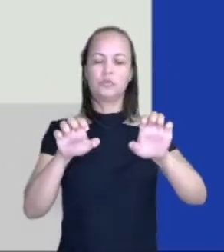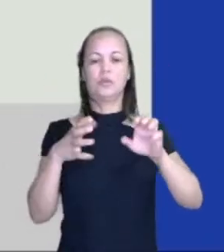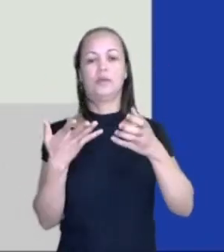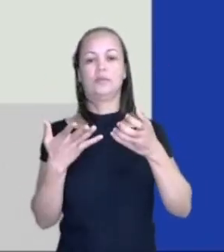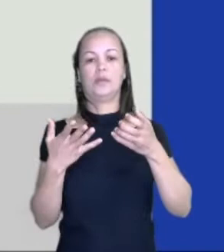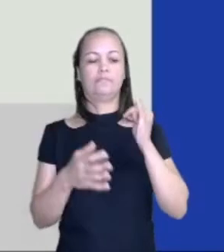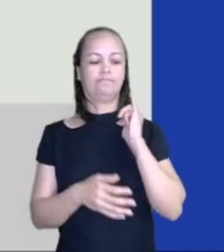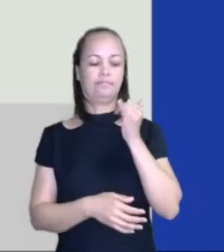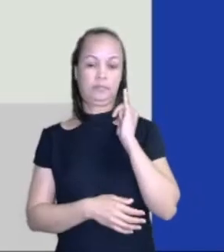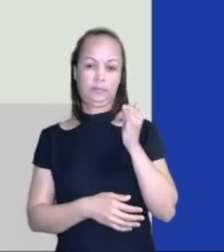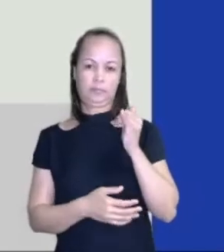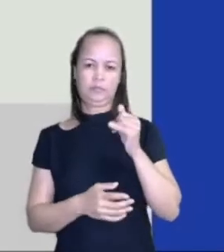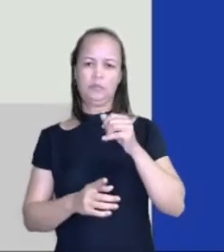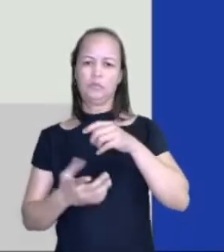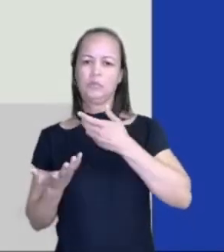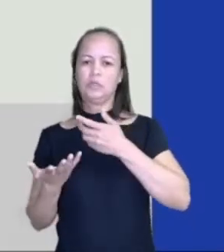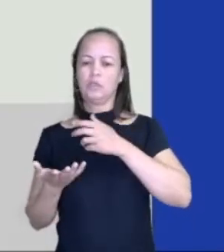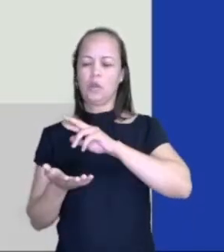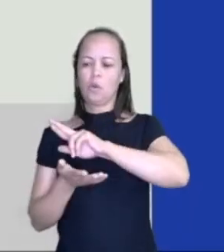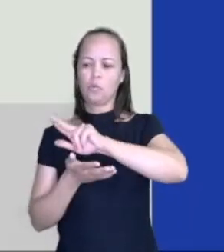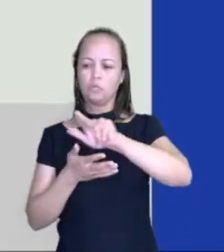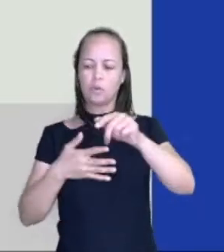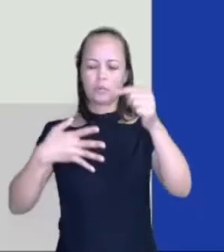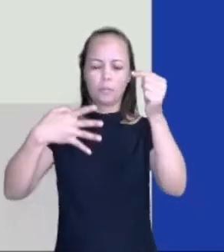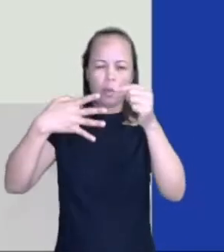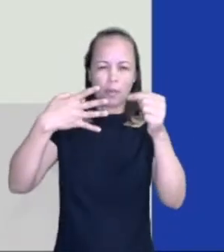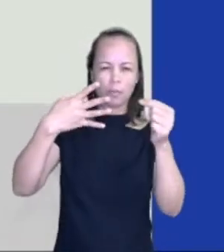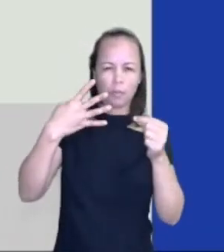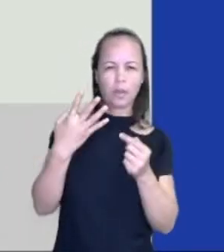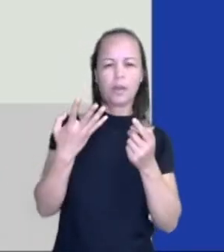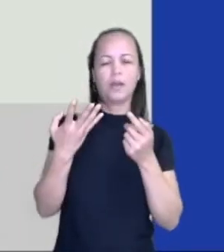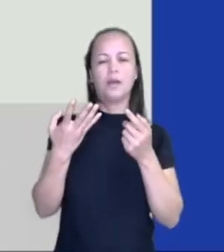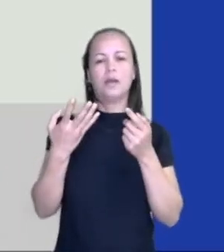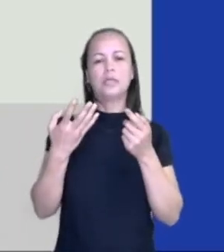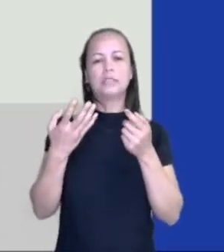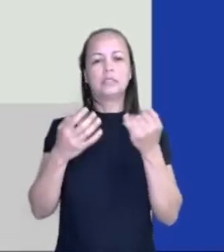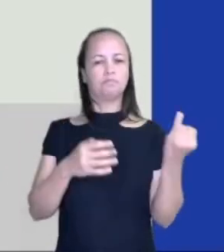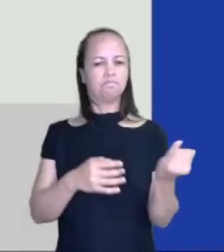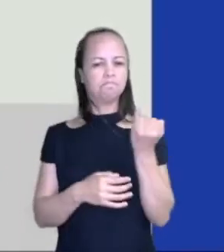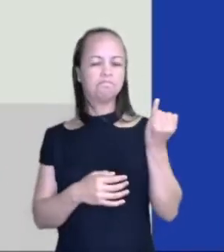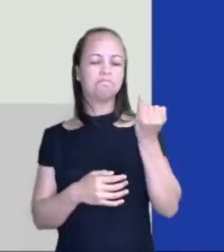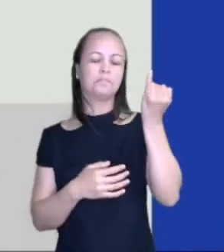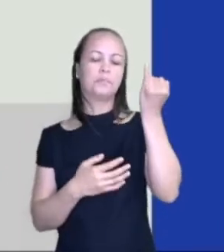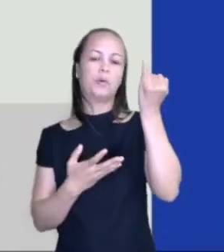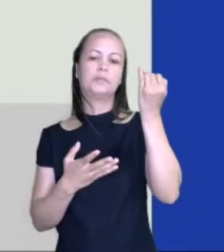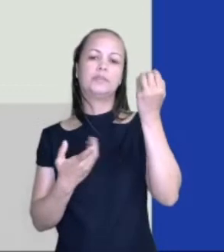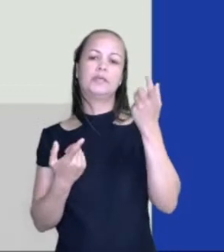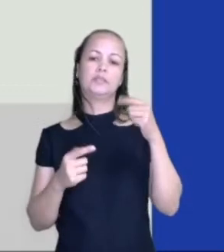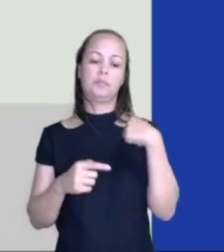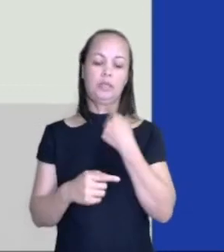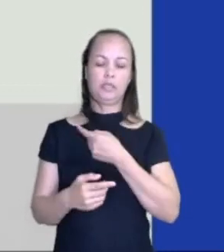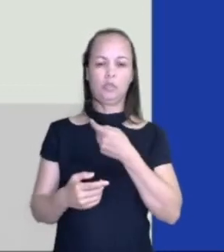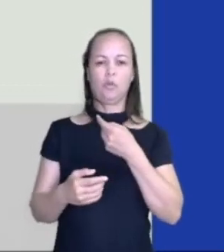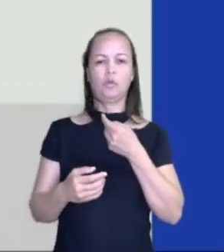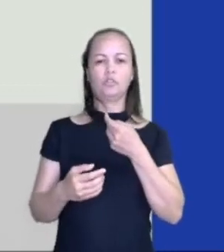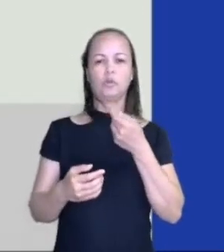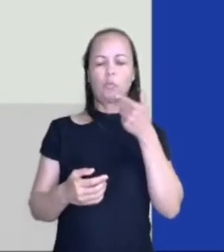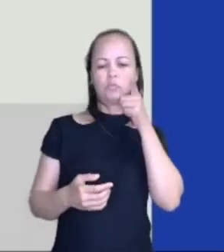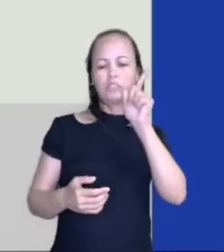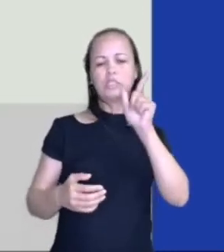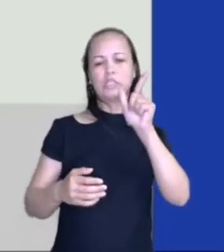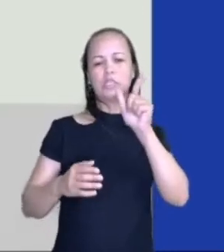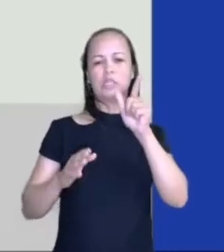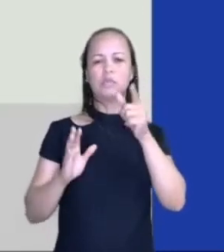Temos esses pontos que são partes da estrutura e que são essenciais para que nós possamos construir um texto